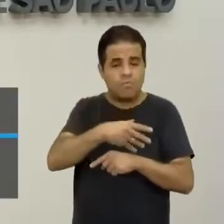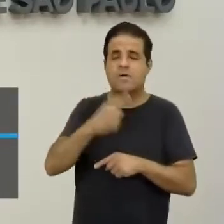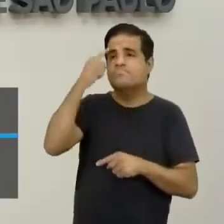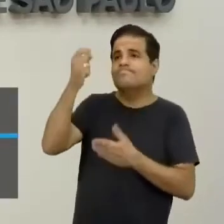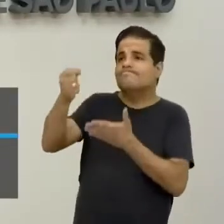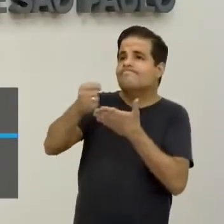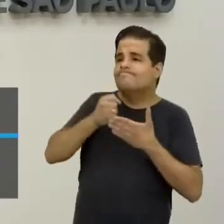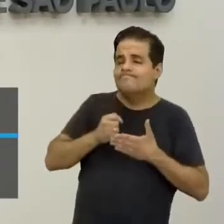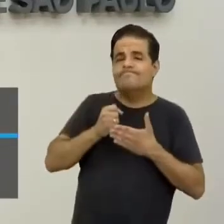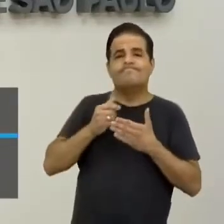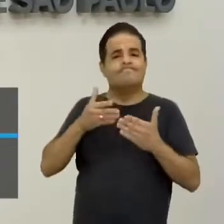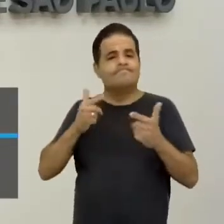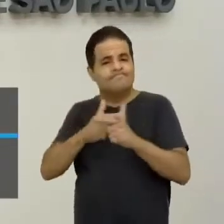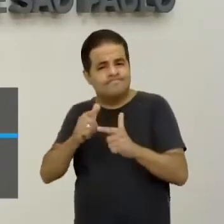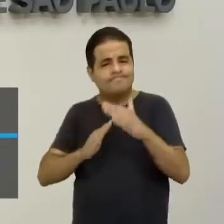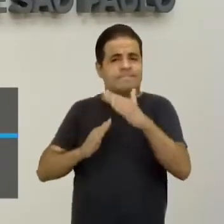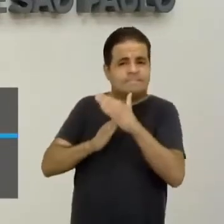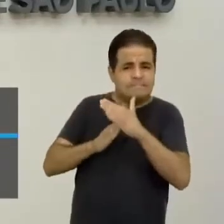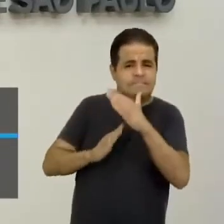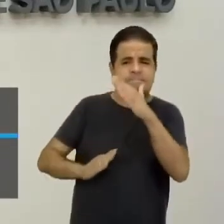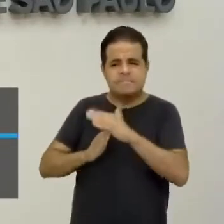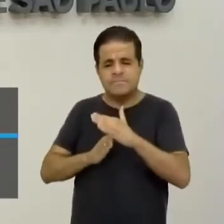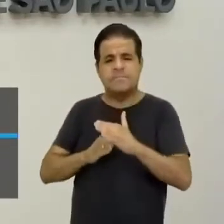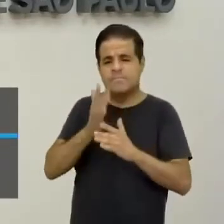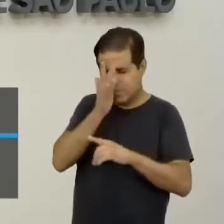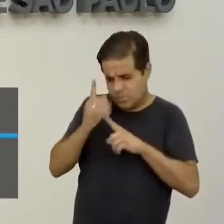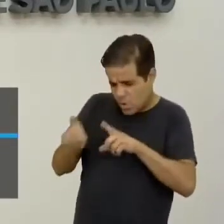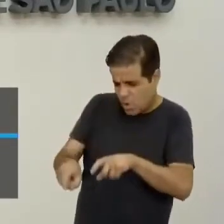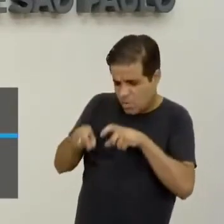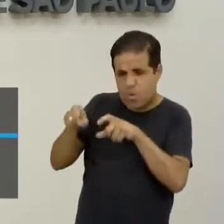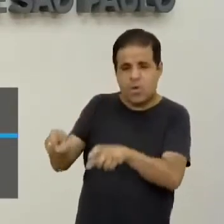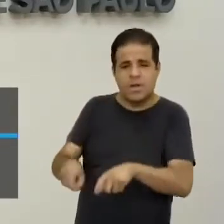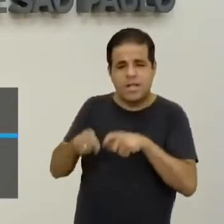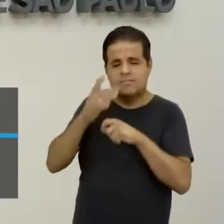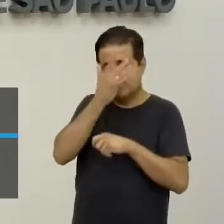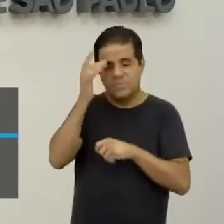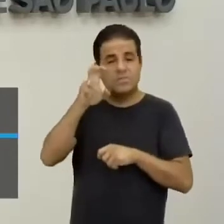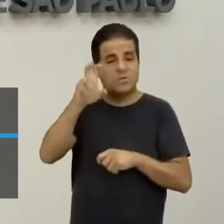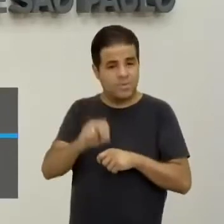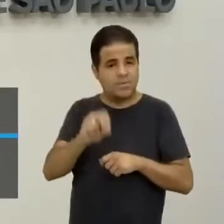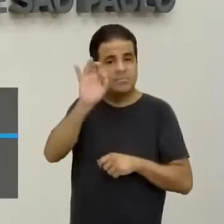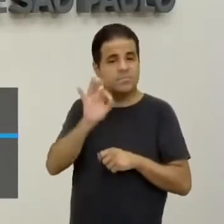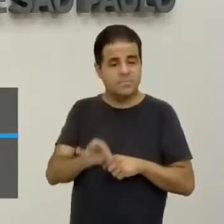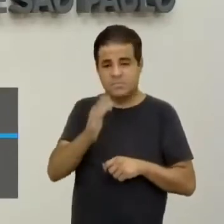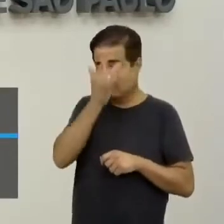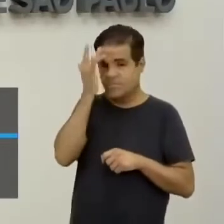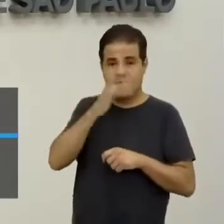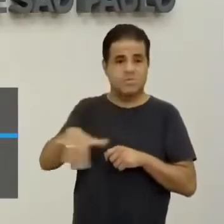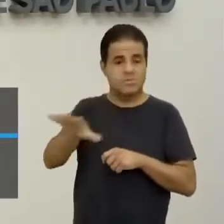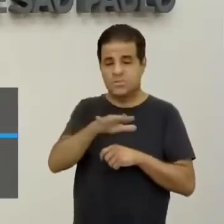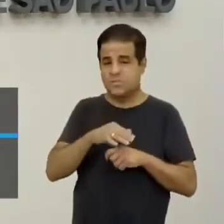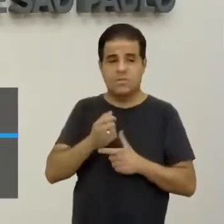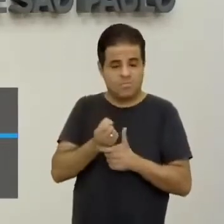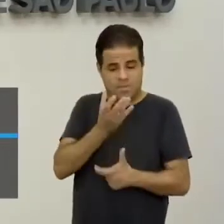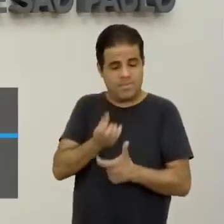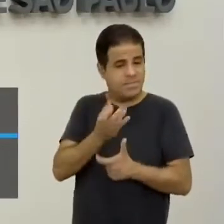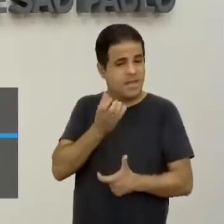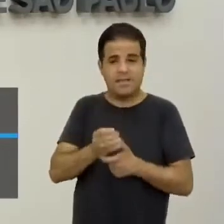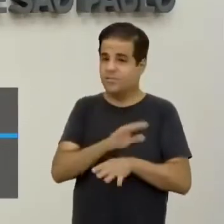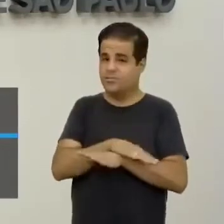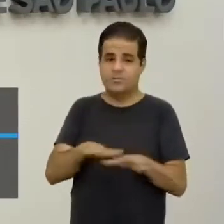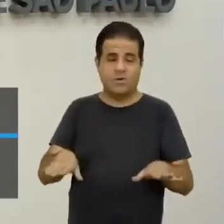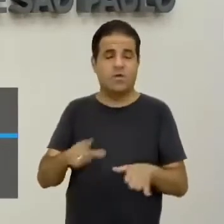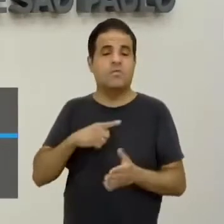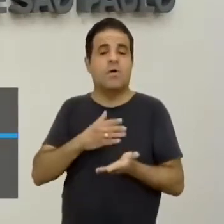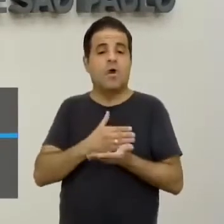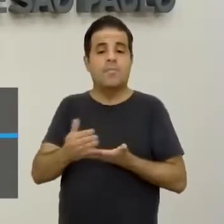traz alguns entraves pra essas classes. Os camponeses, nós temos aí 50% apenas da população que é alfabetizada. Então,